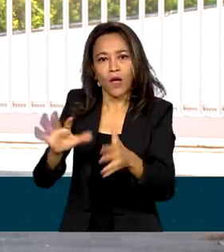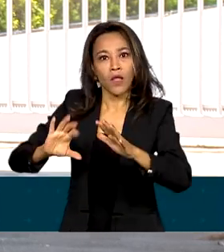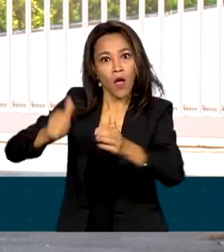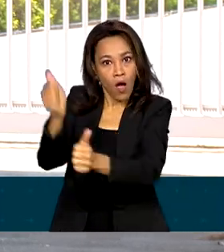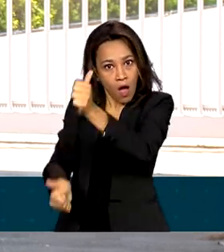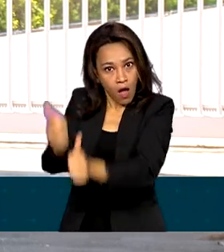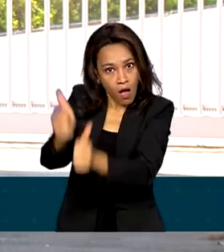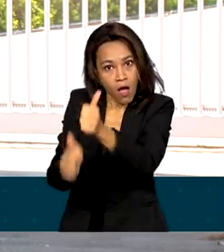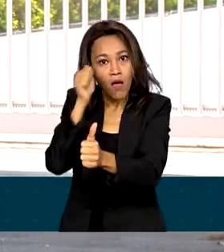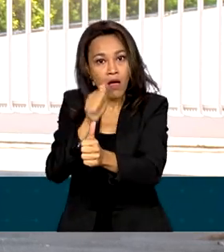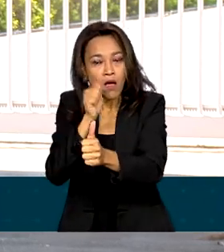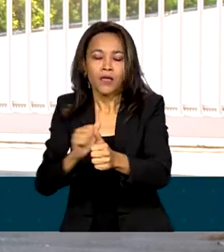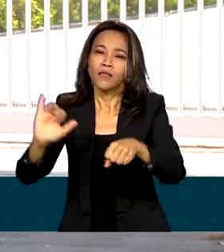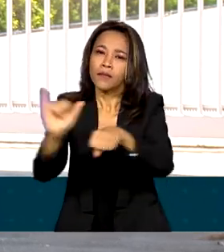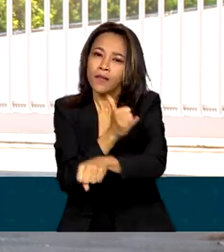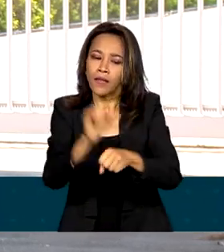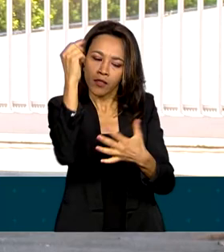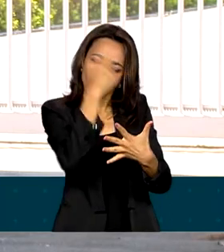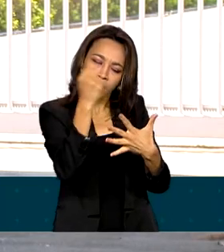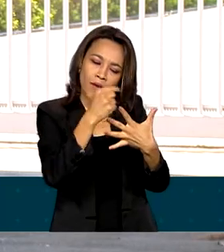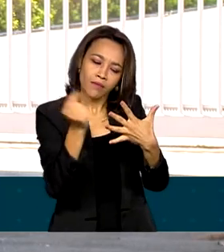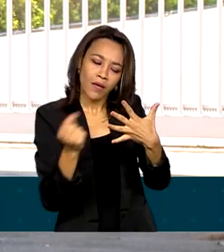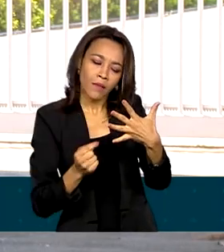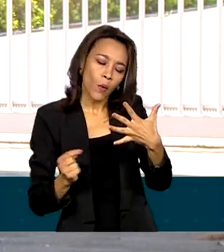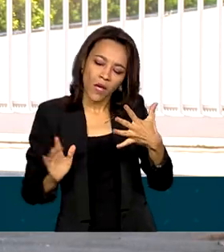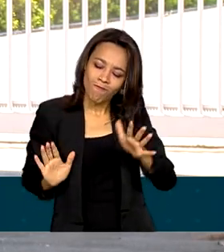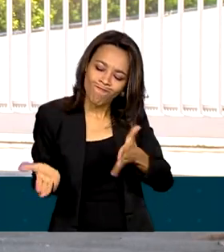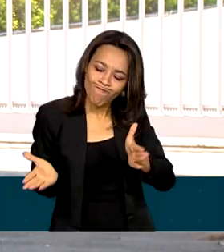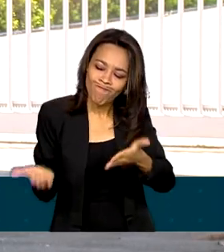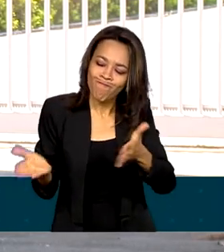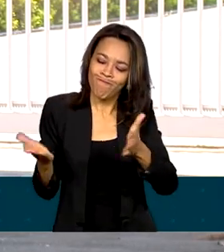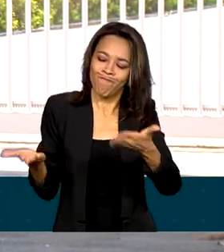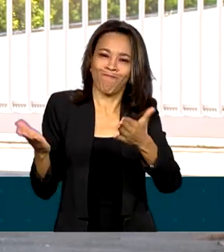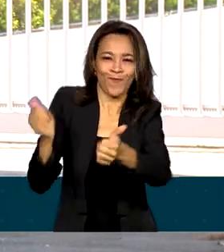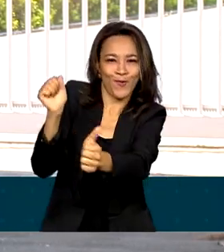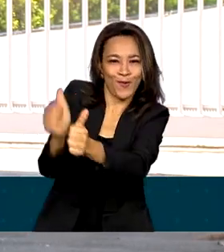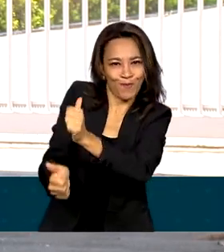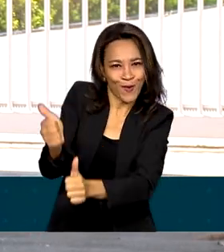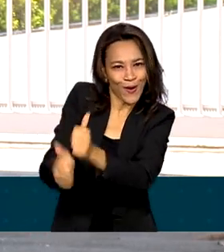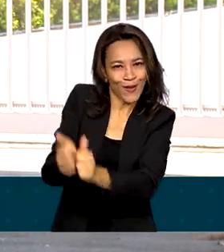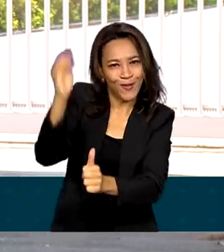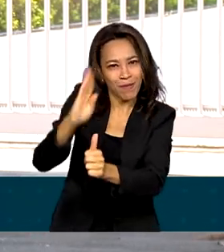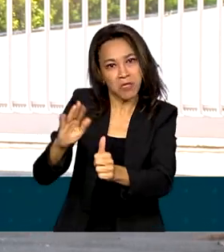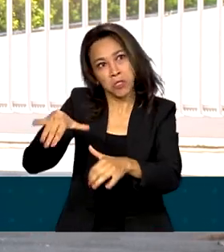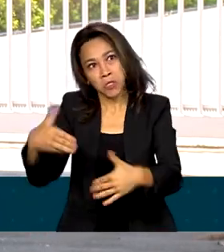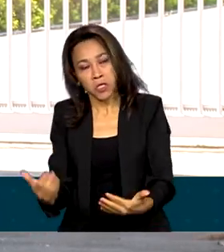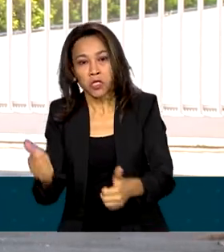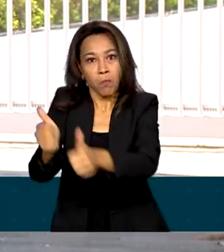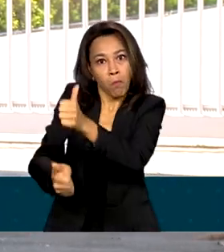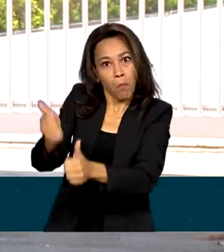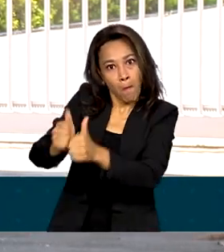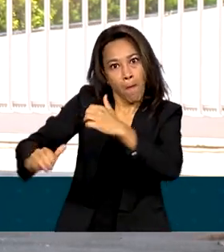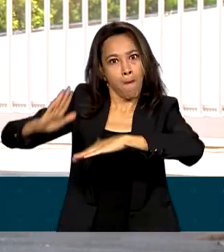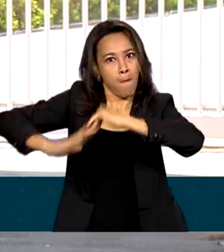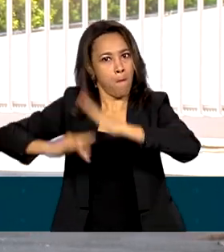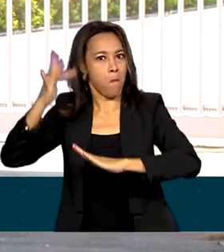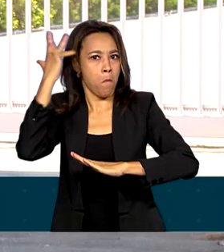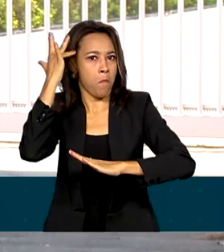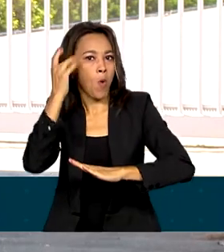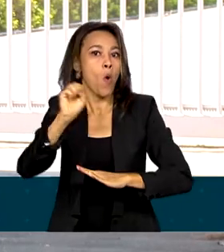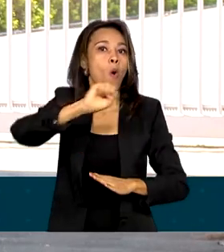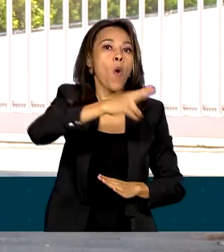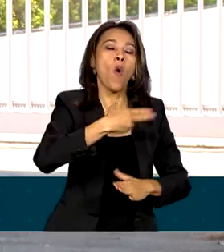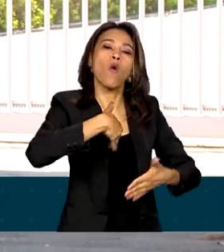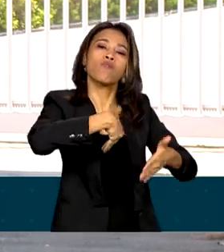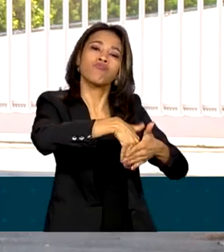para promover medidas que desenvolvam a modalidade no Brasil, seja profissional ou amador, proporcionando